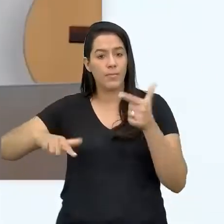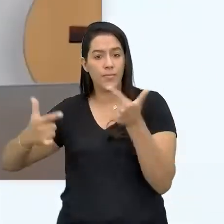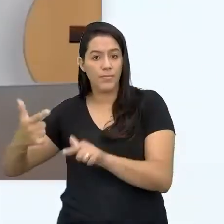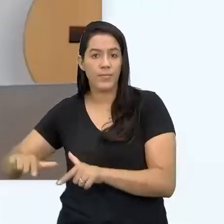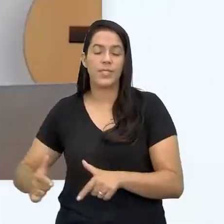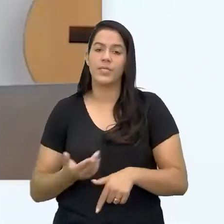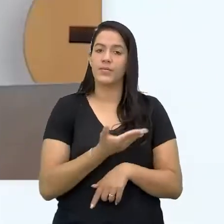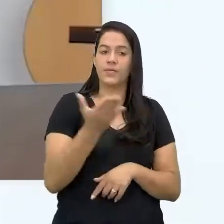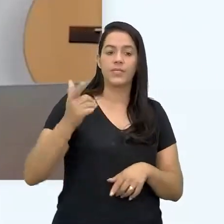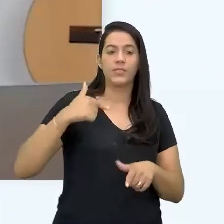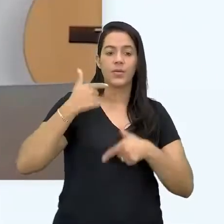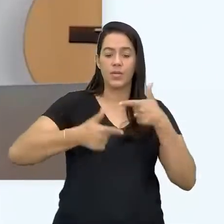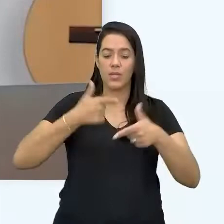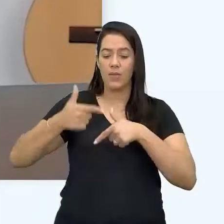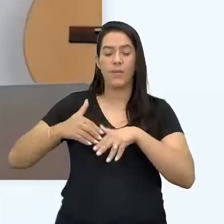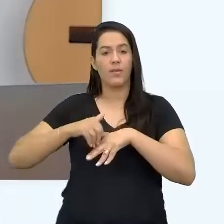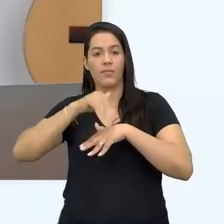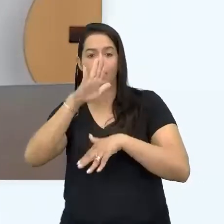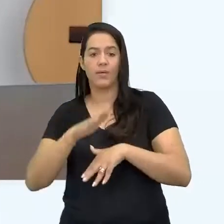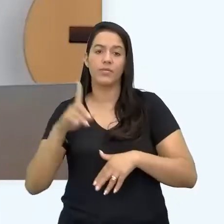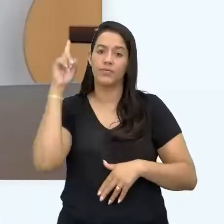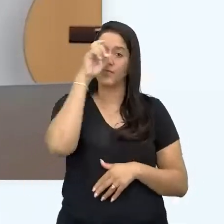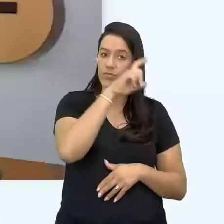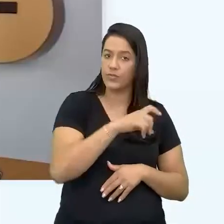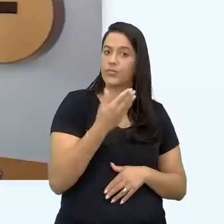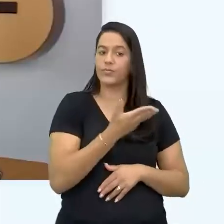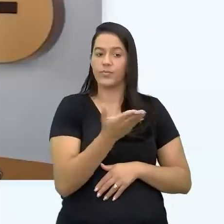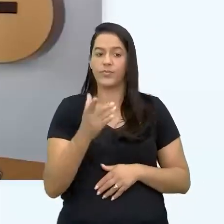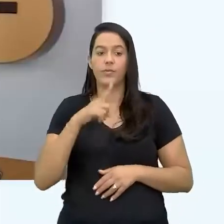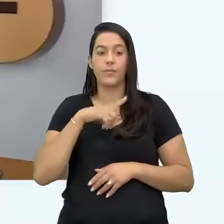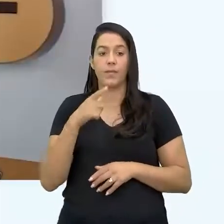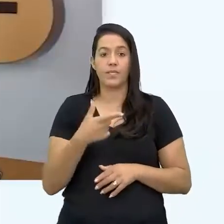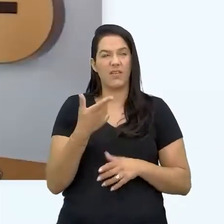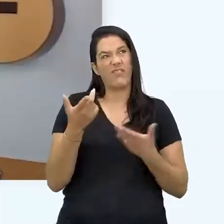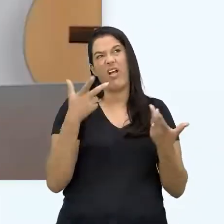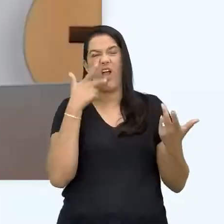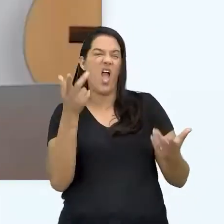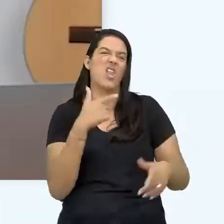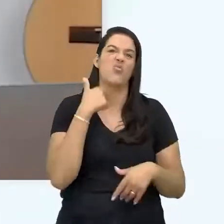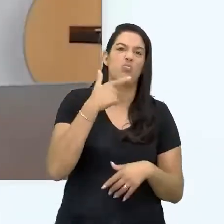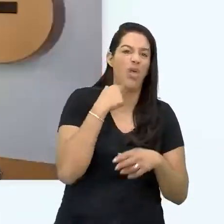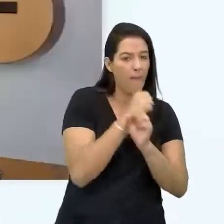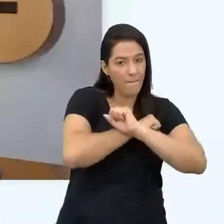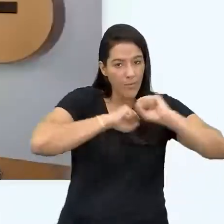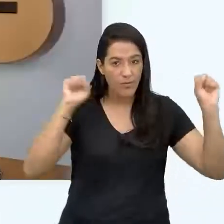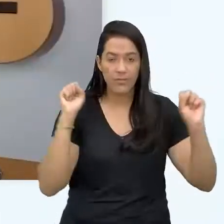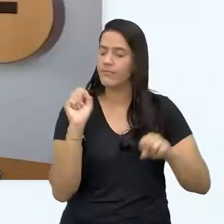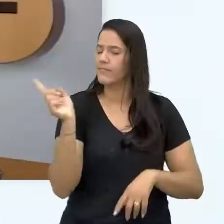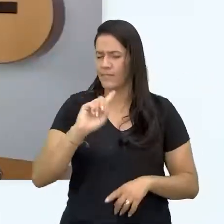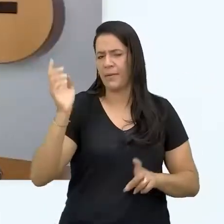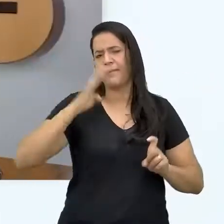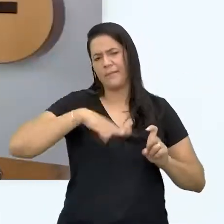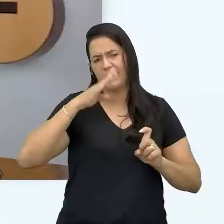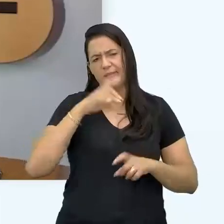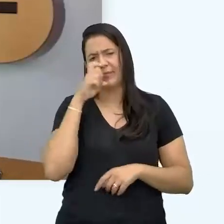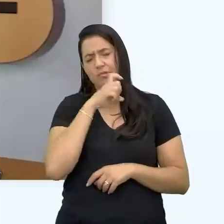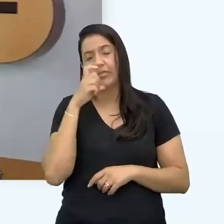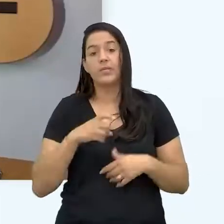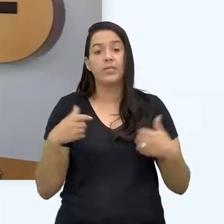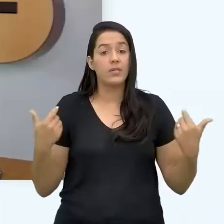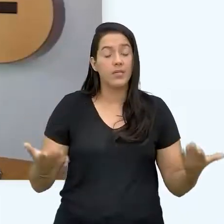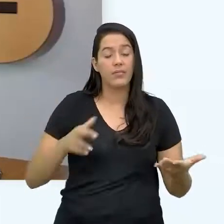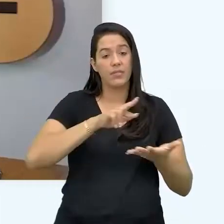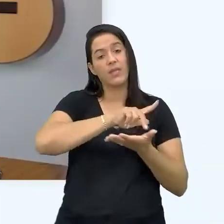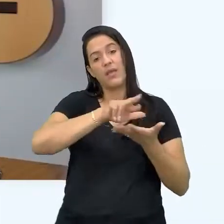talvez esse trabalho vai ser um pouquinho mais hard work, um pouquinho mais difícil. Mas não significa que seja impossível. Então é um grande mito. Além do que, você pode ter